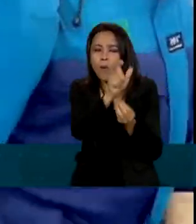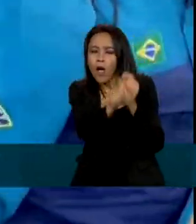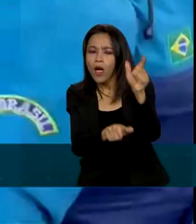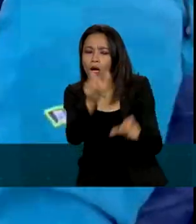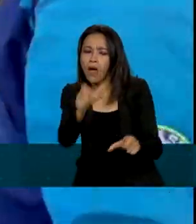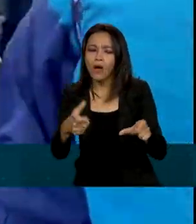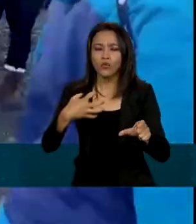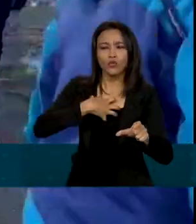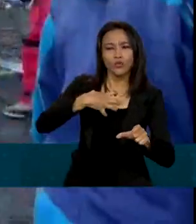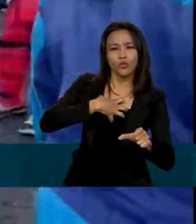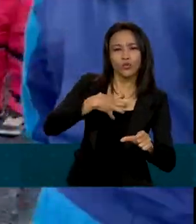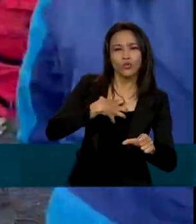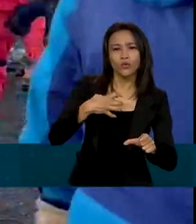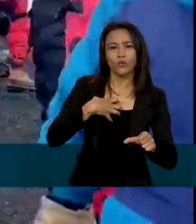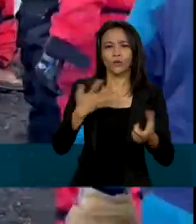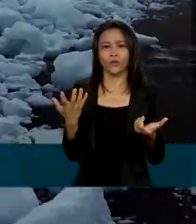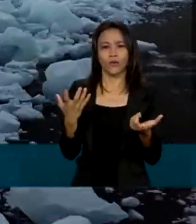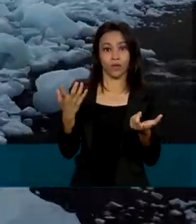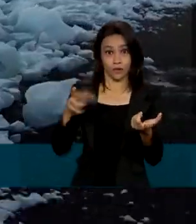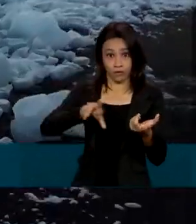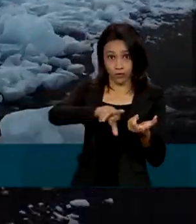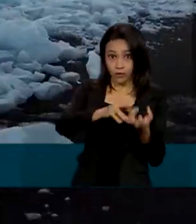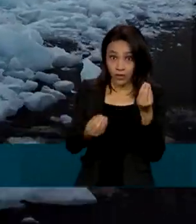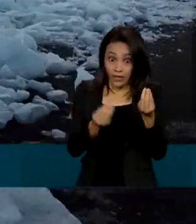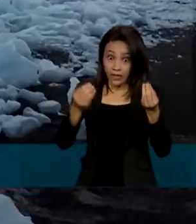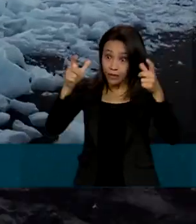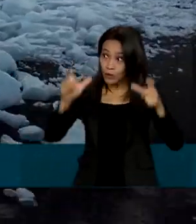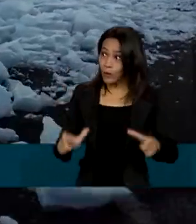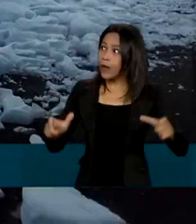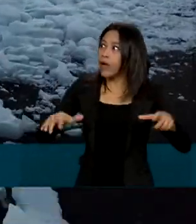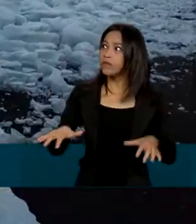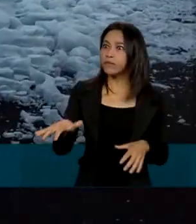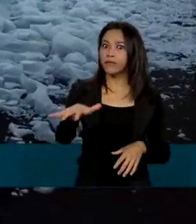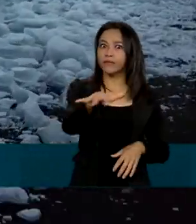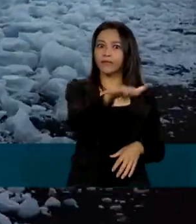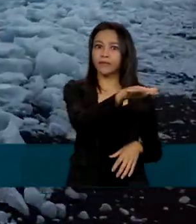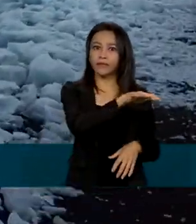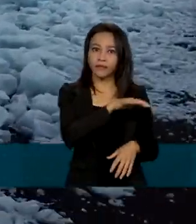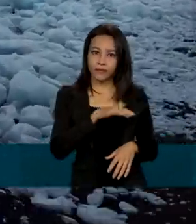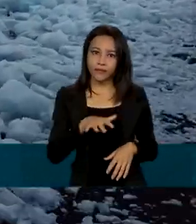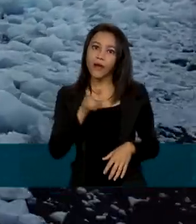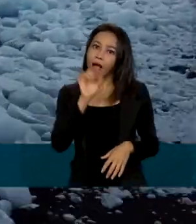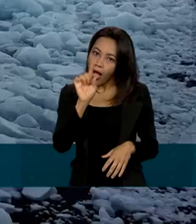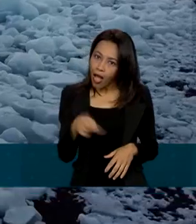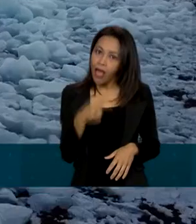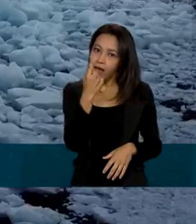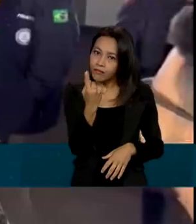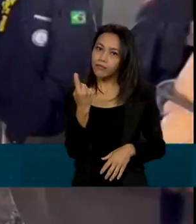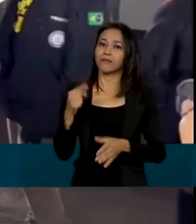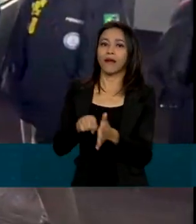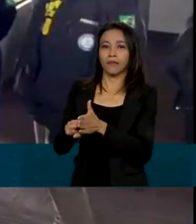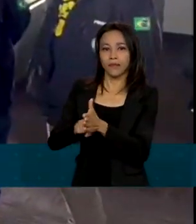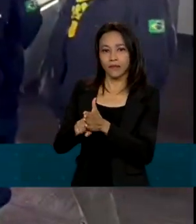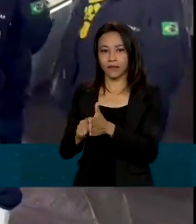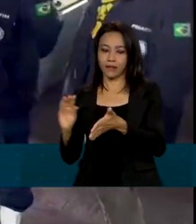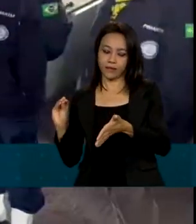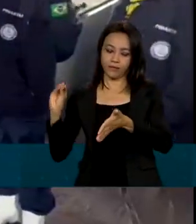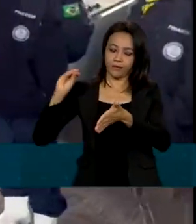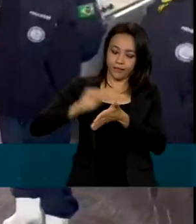diante de situações adversas nessa paisagem gelada é apenas uma das três fases da